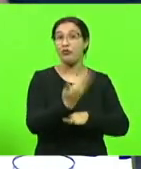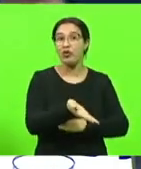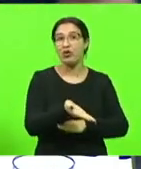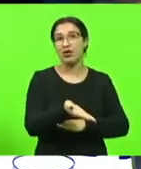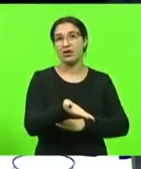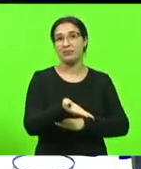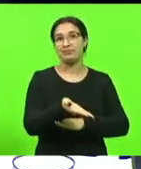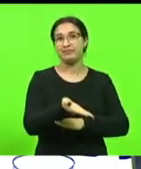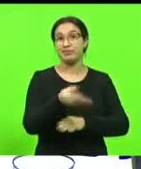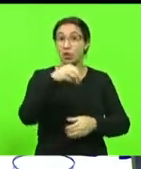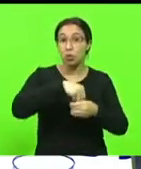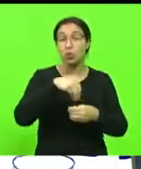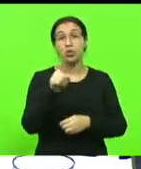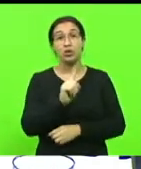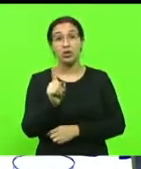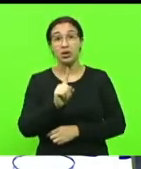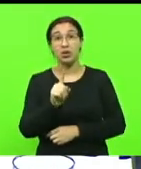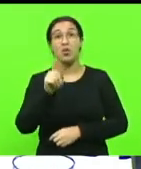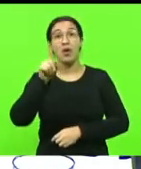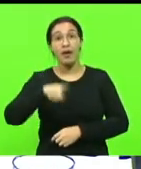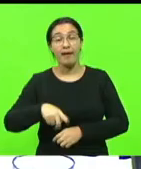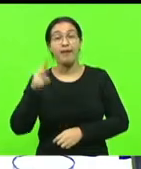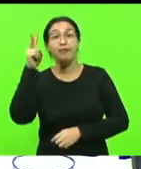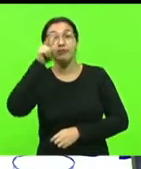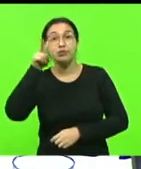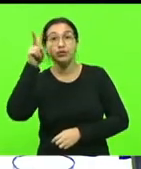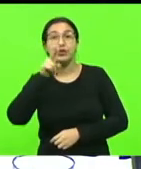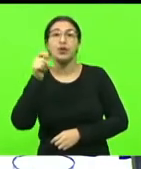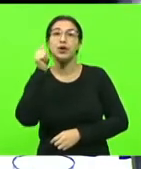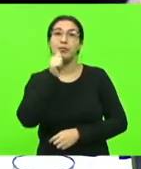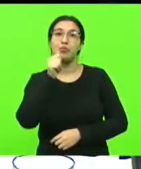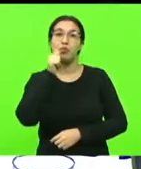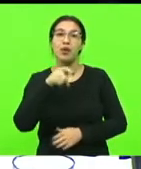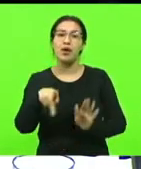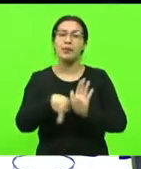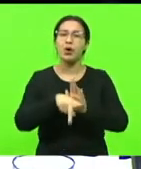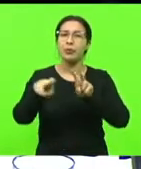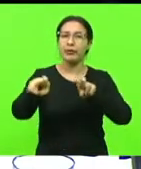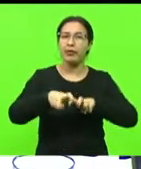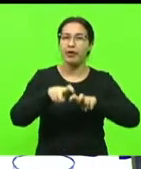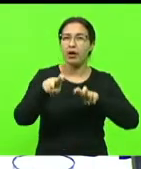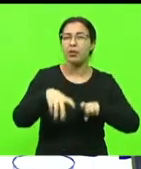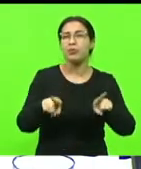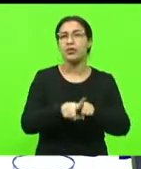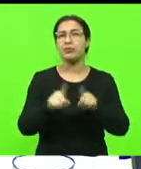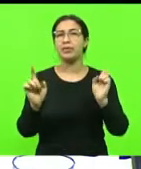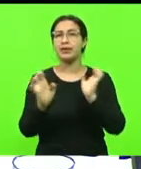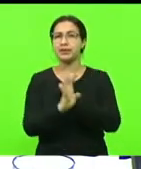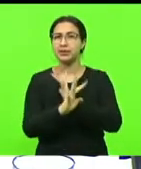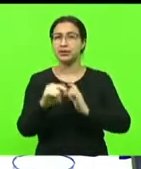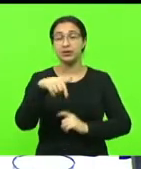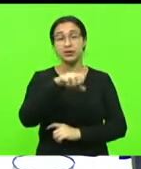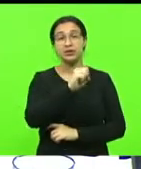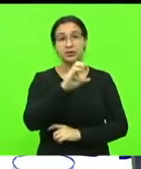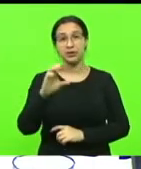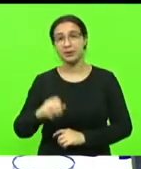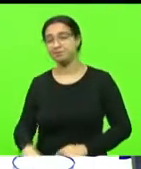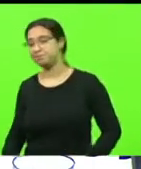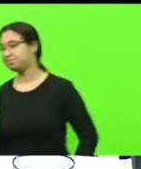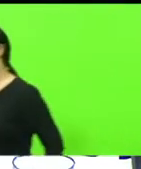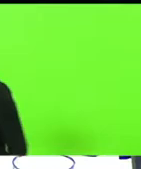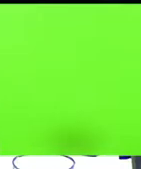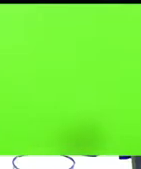Nós estamos falando da história das mulheres do campo e da cidade em Santa Catarina. É